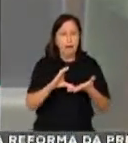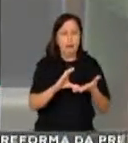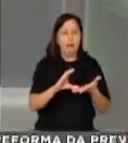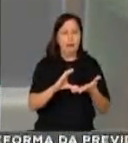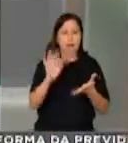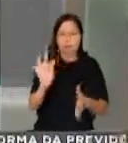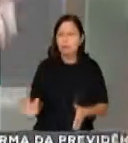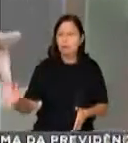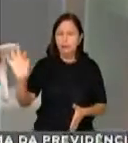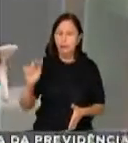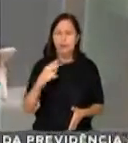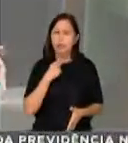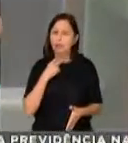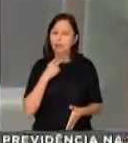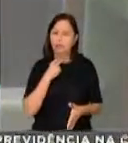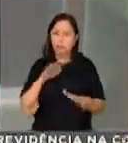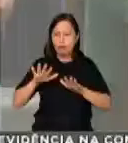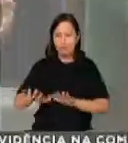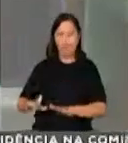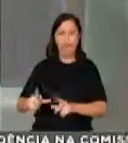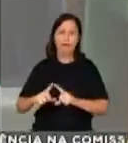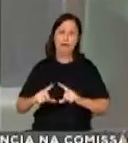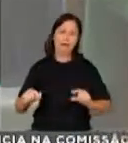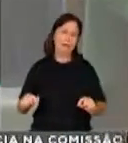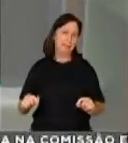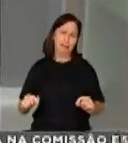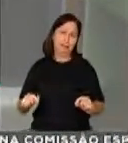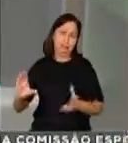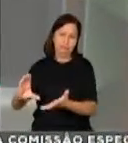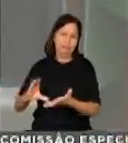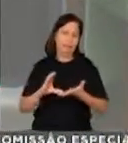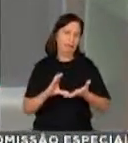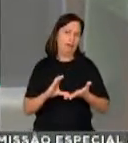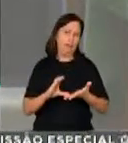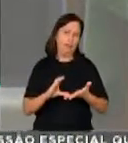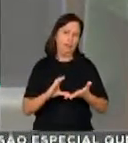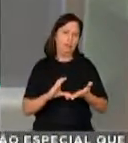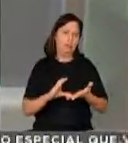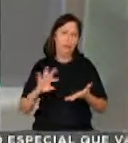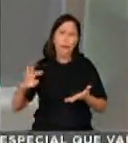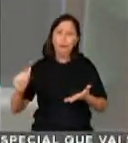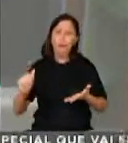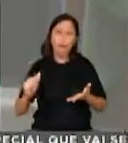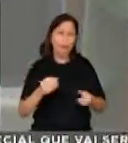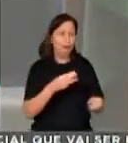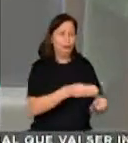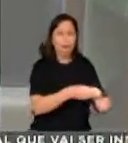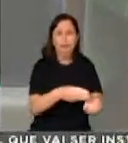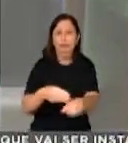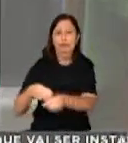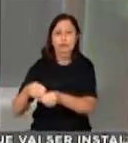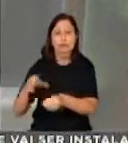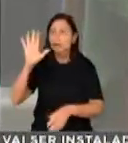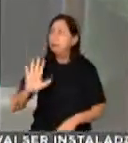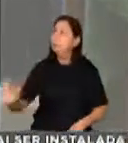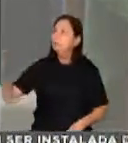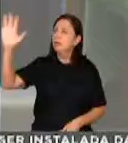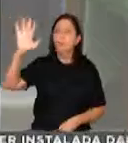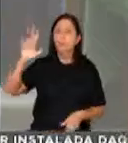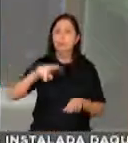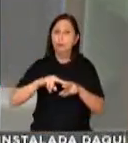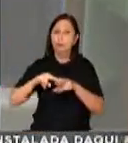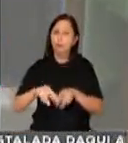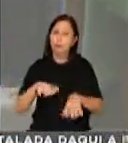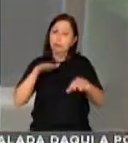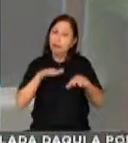só em Brasília, ela tem que ir para os estados e tem que chegar nos municípios, lá na ponta. E depois da marcha dos prefeitos, está aqui